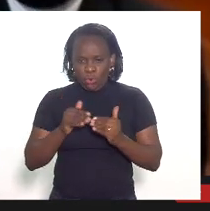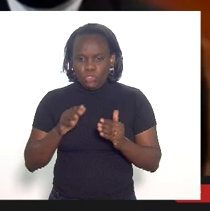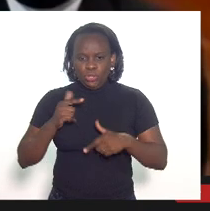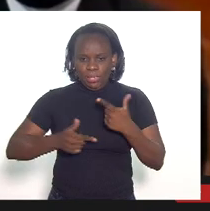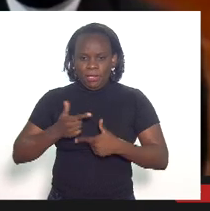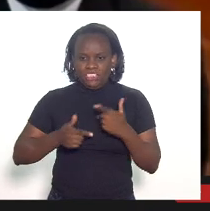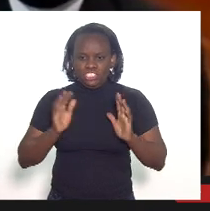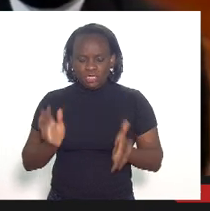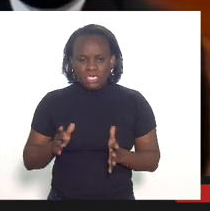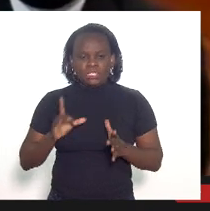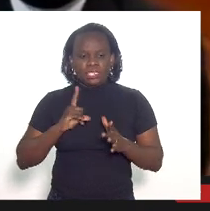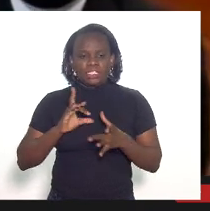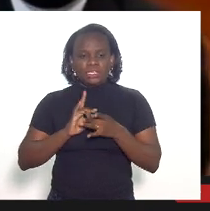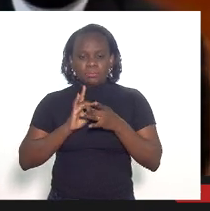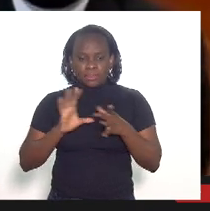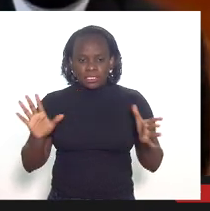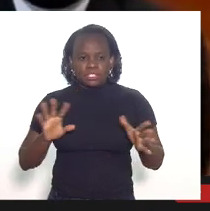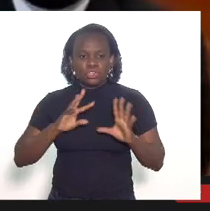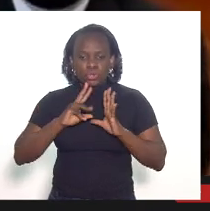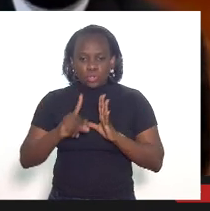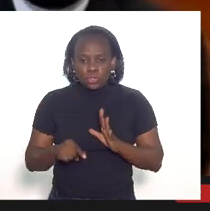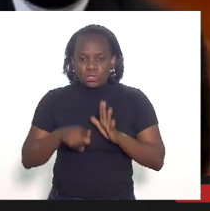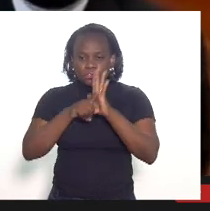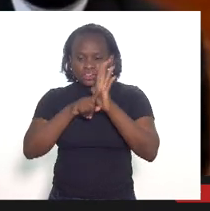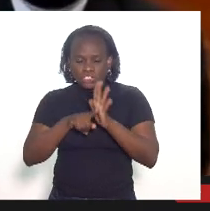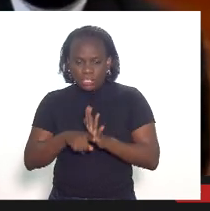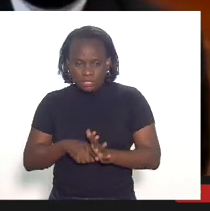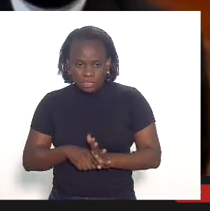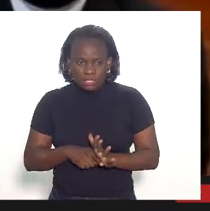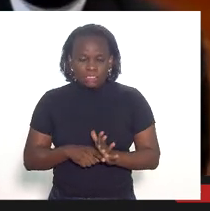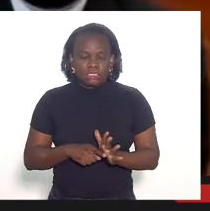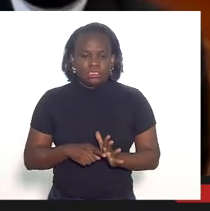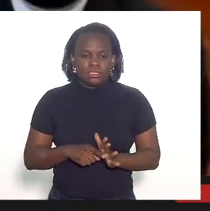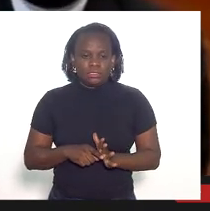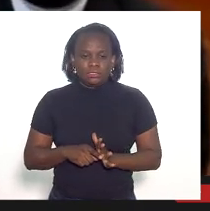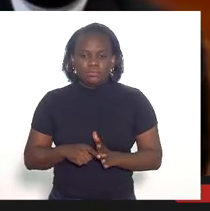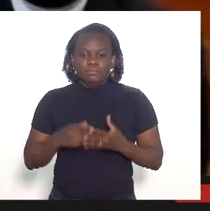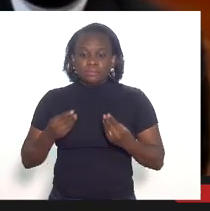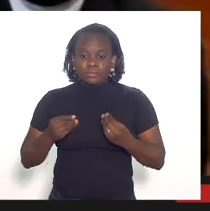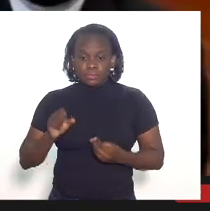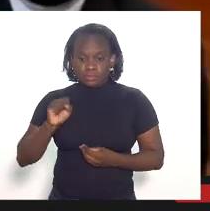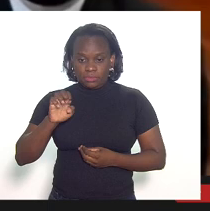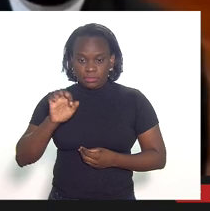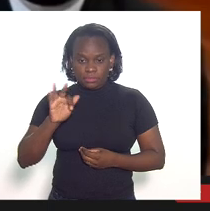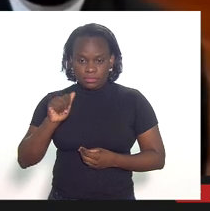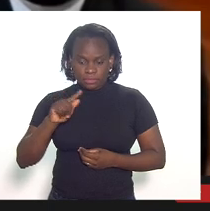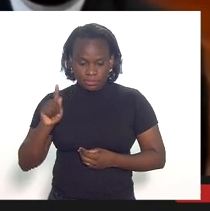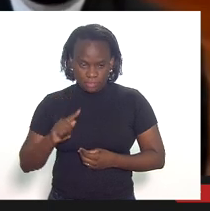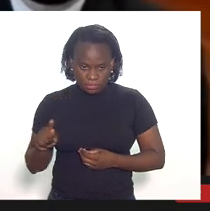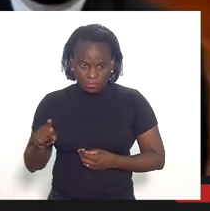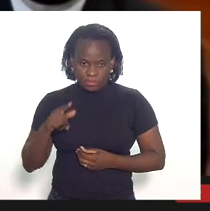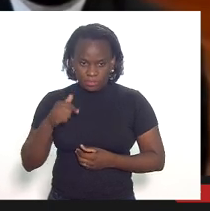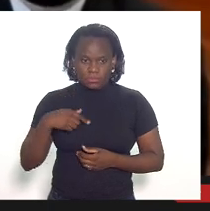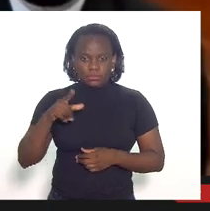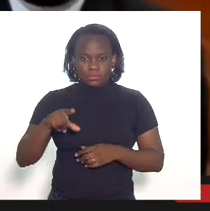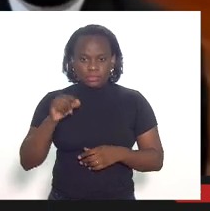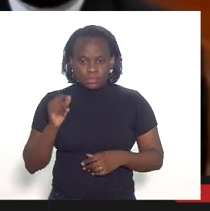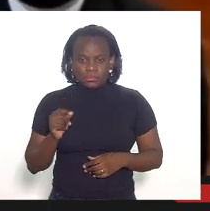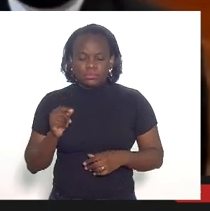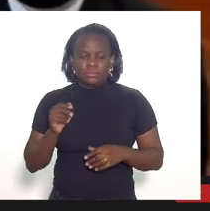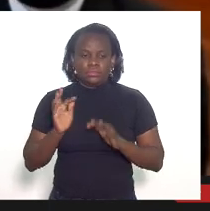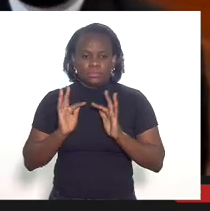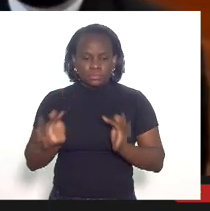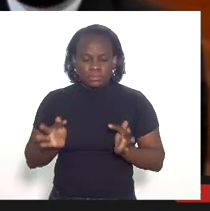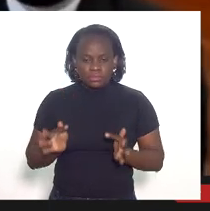trabalho total liberdade fiscalizatória para a CEPAS ela escolheu cinco campos cinco